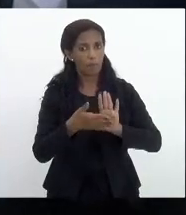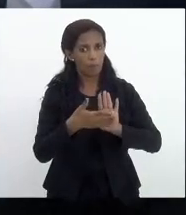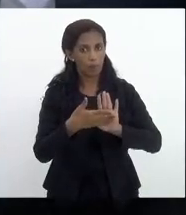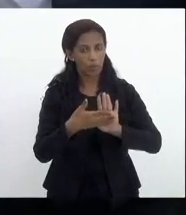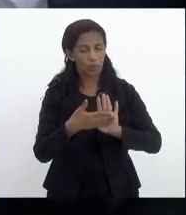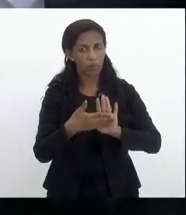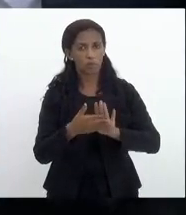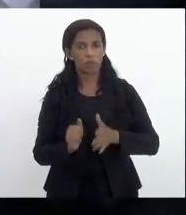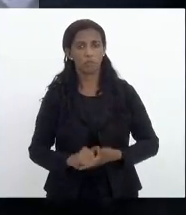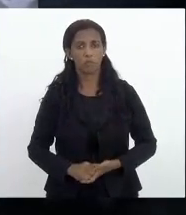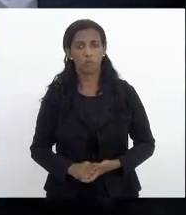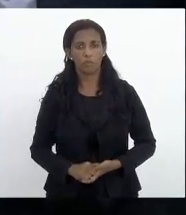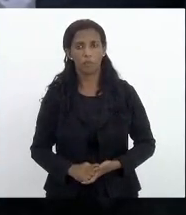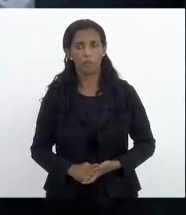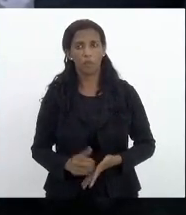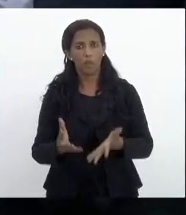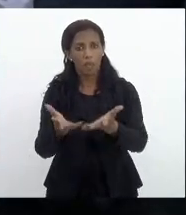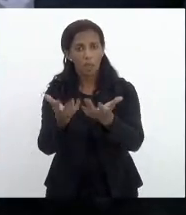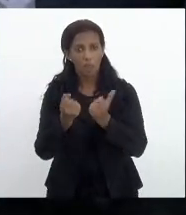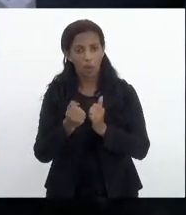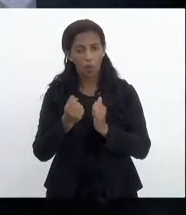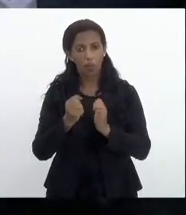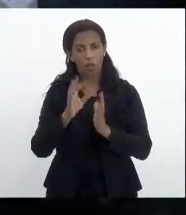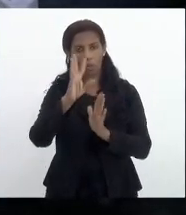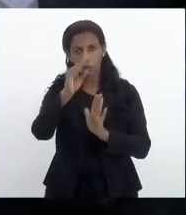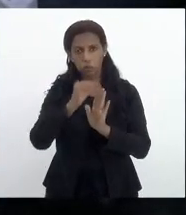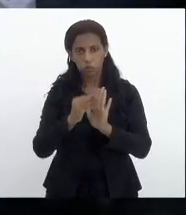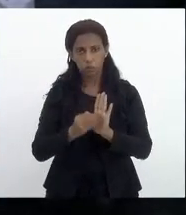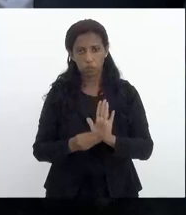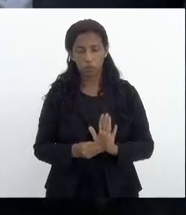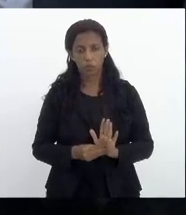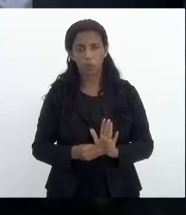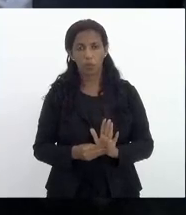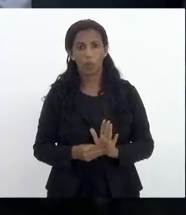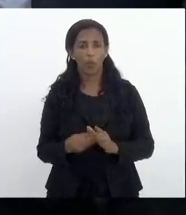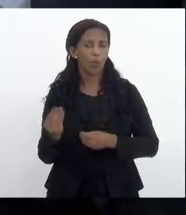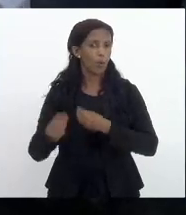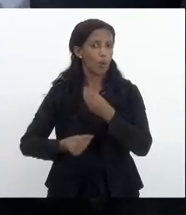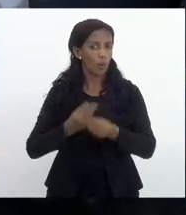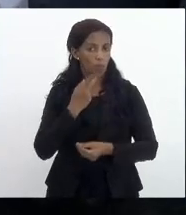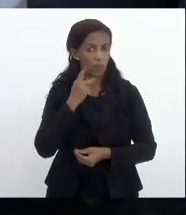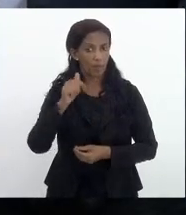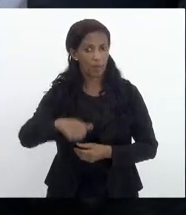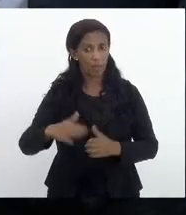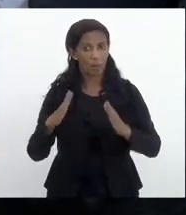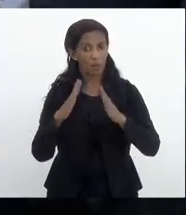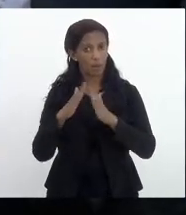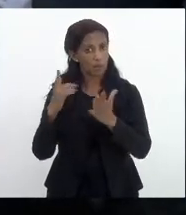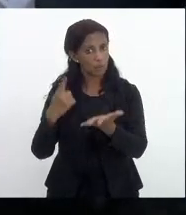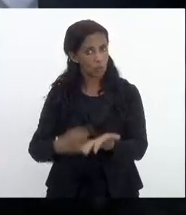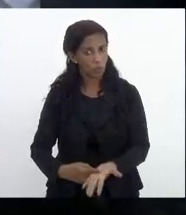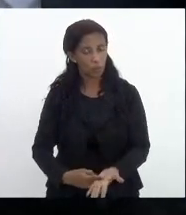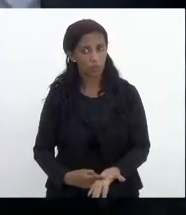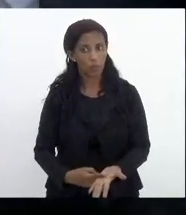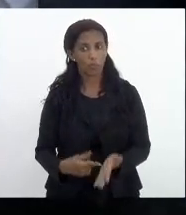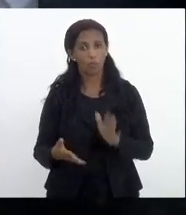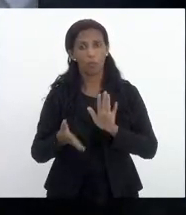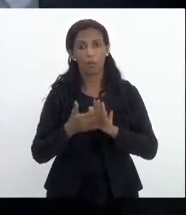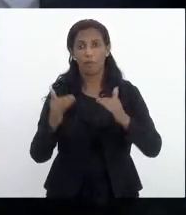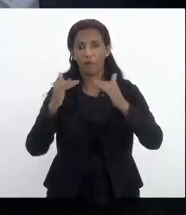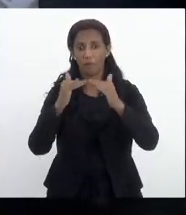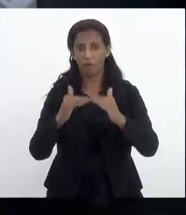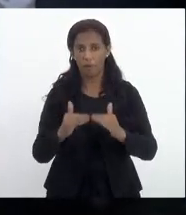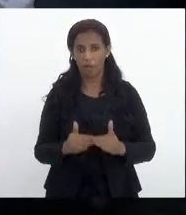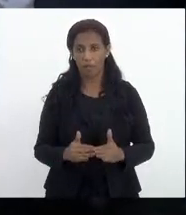e acolhendo o acordo proposto por excelência como eu disse aqui é uma casa de acordos eu quero o meu parecer é